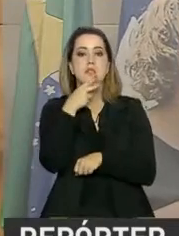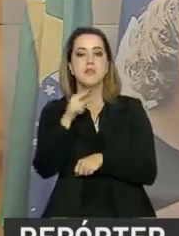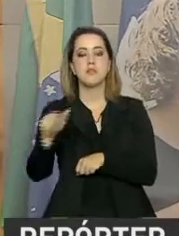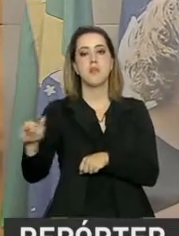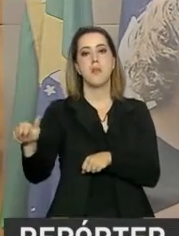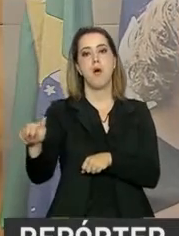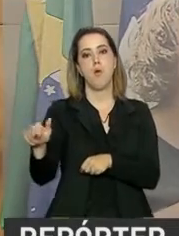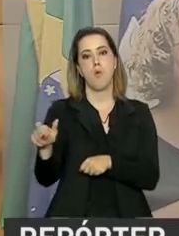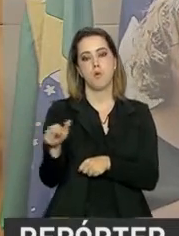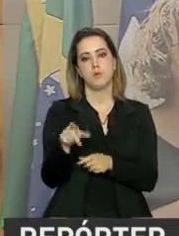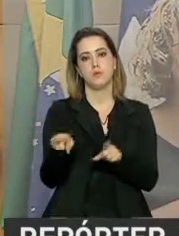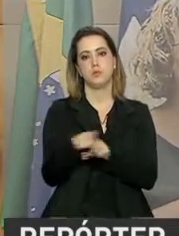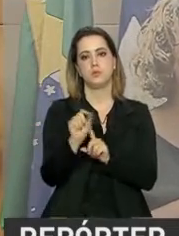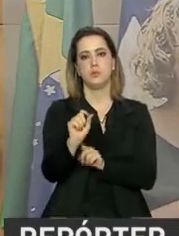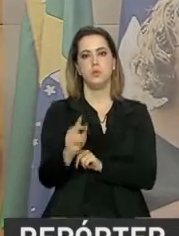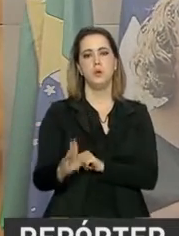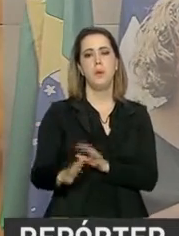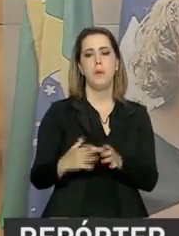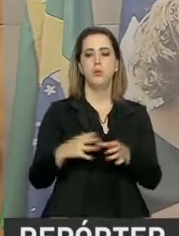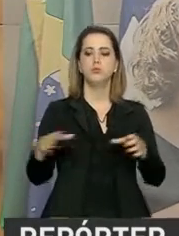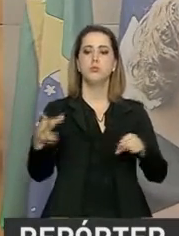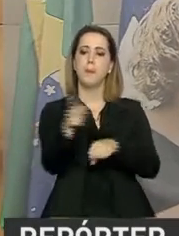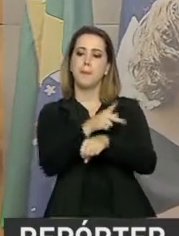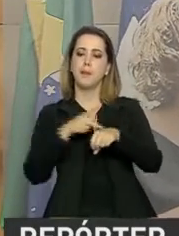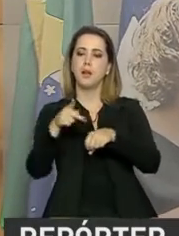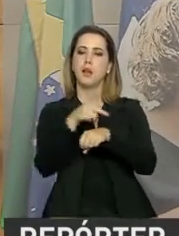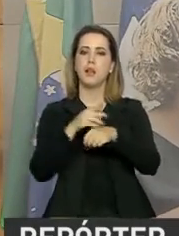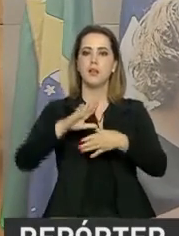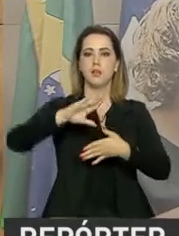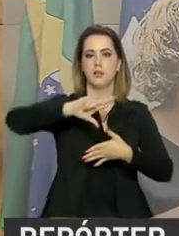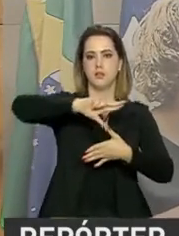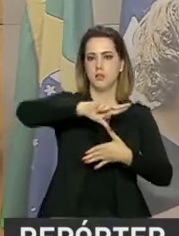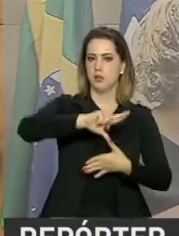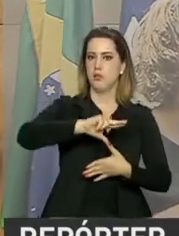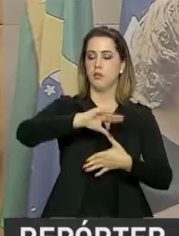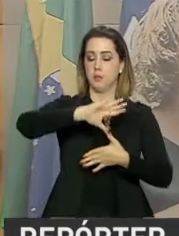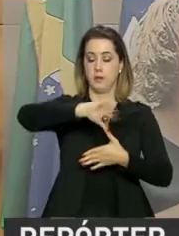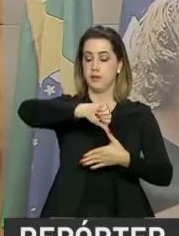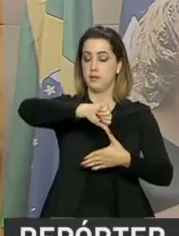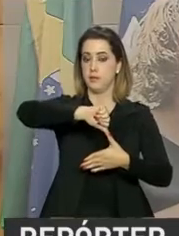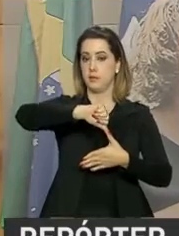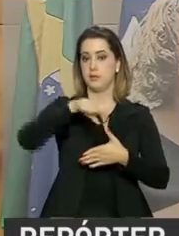país da América do Sul, o quinto maior